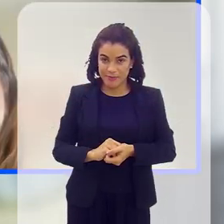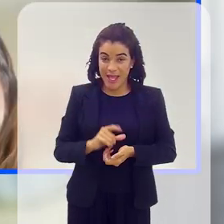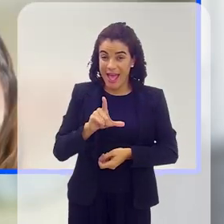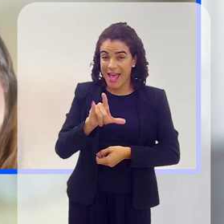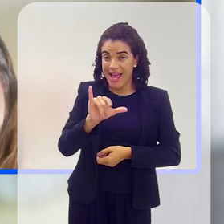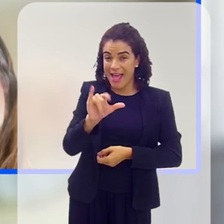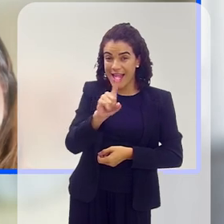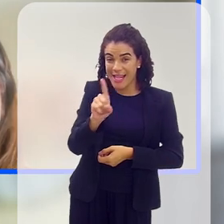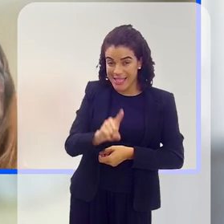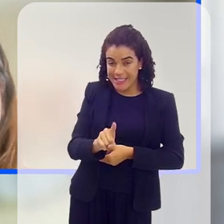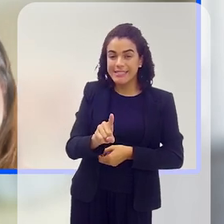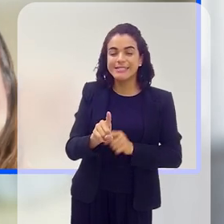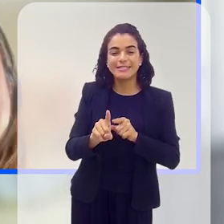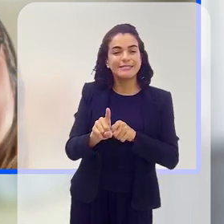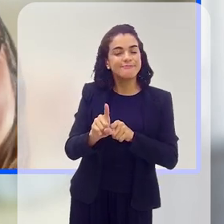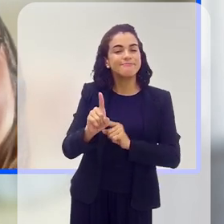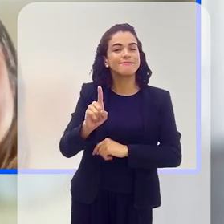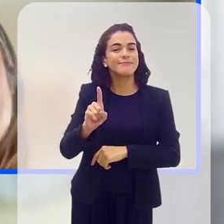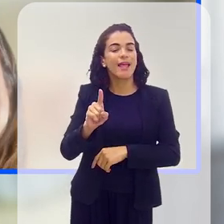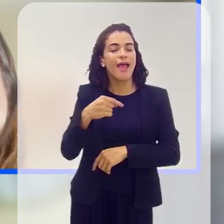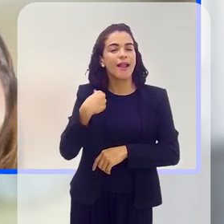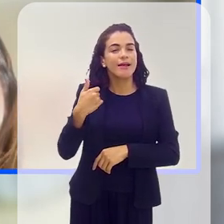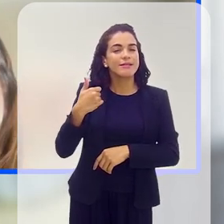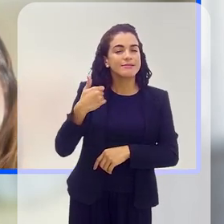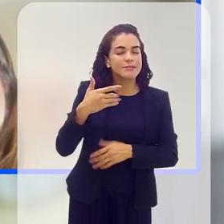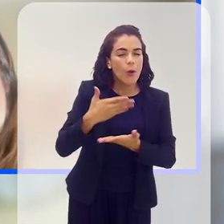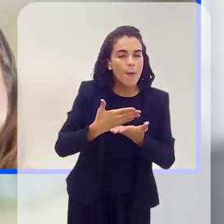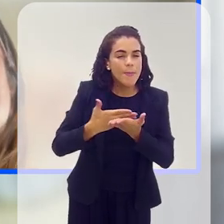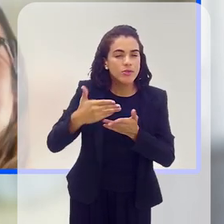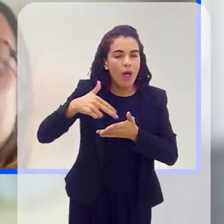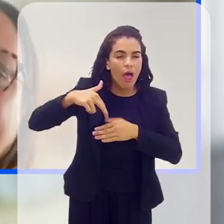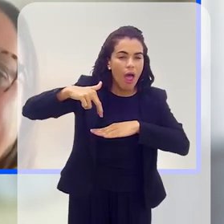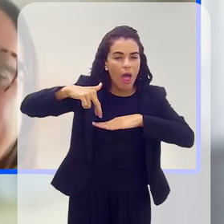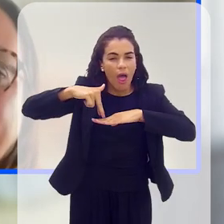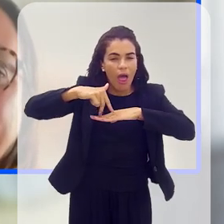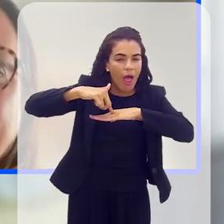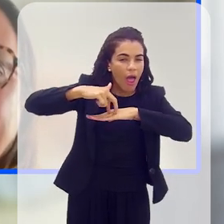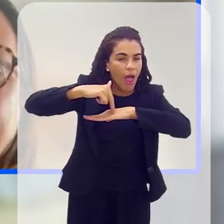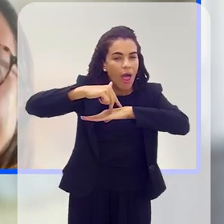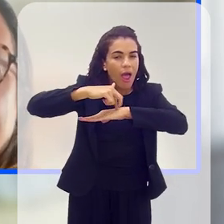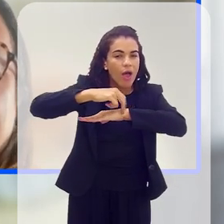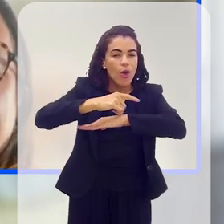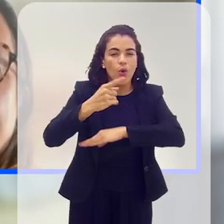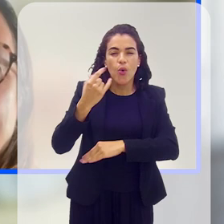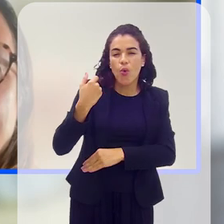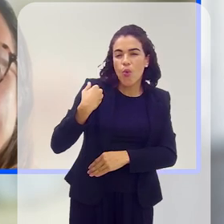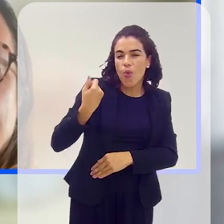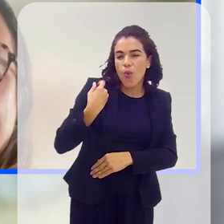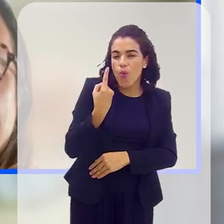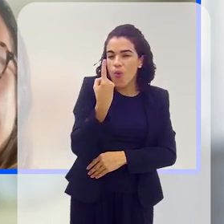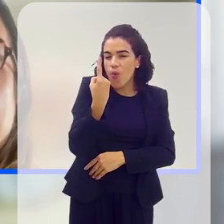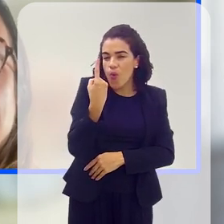Olha, a Liz, a Liz, ela, quando ela atingiu ali, ela começou a andar com um aninho e meio, né,